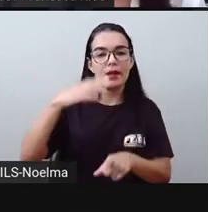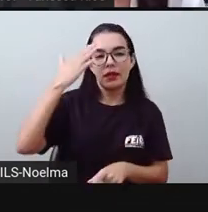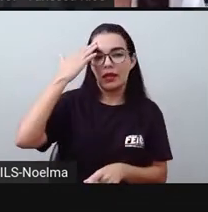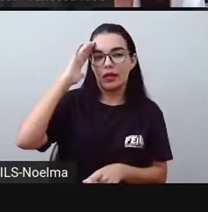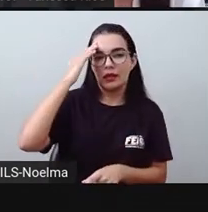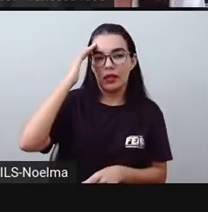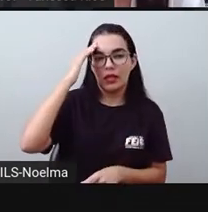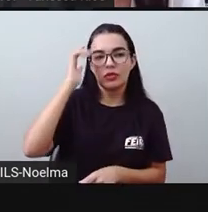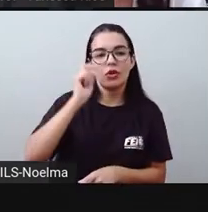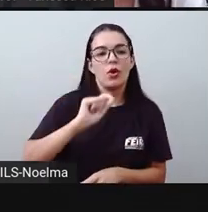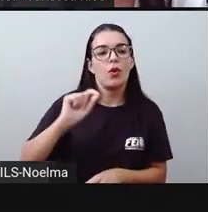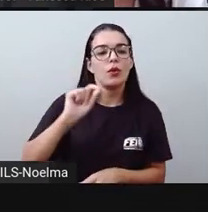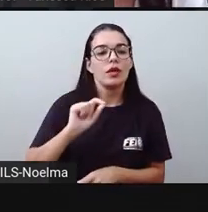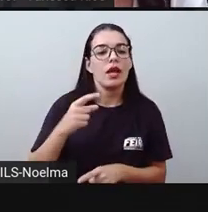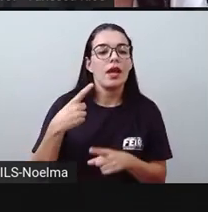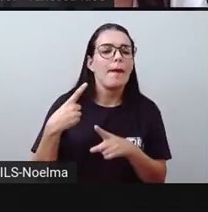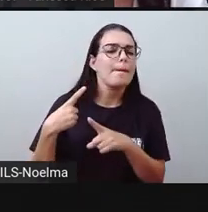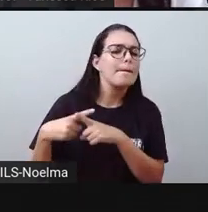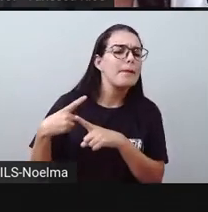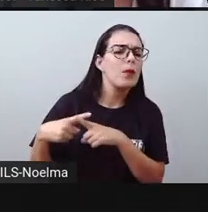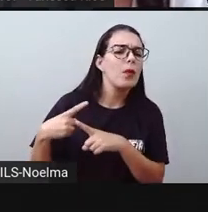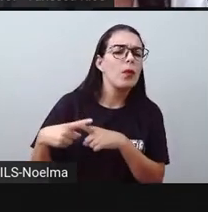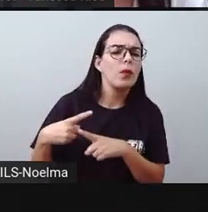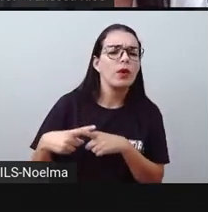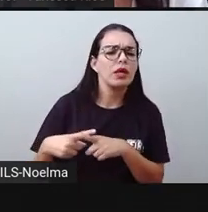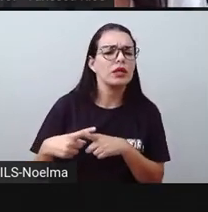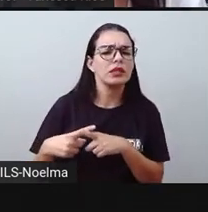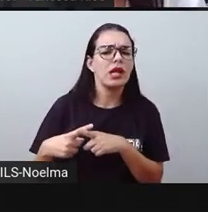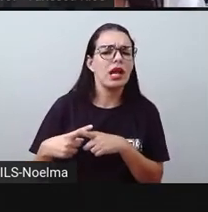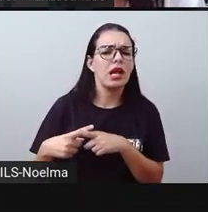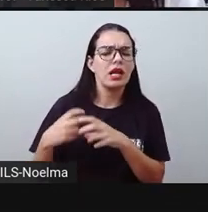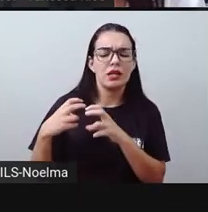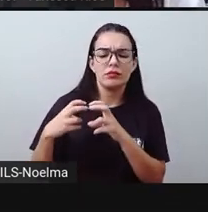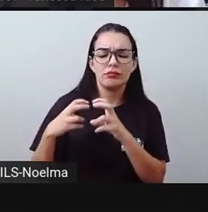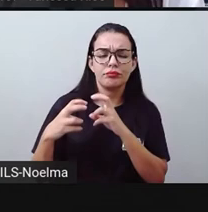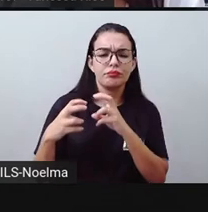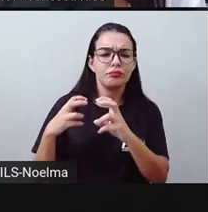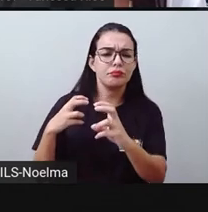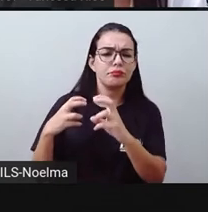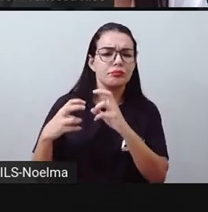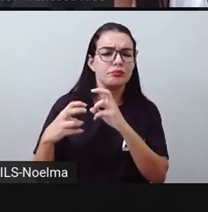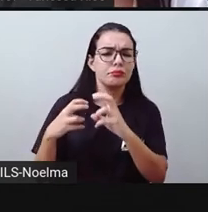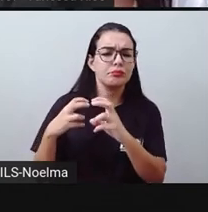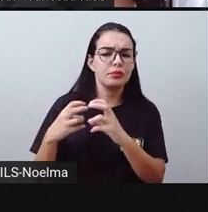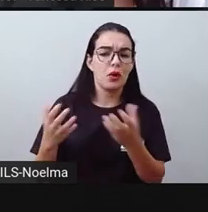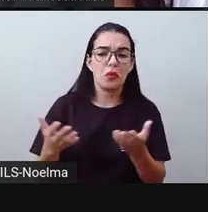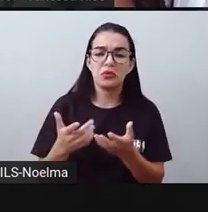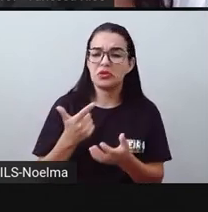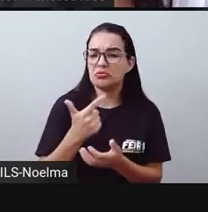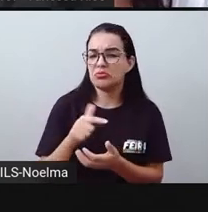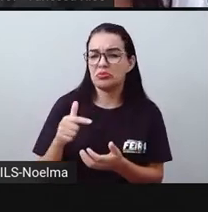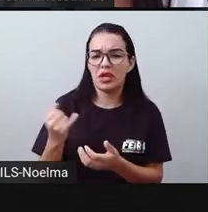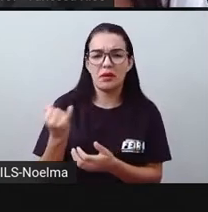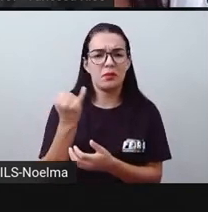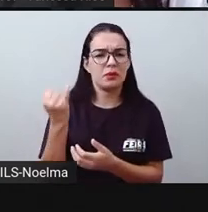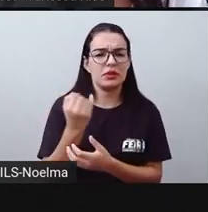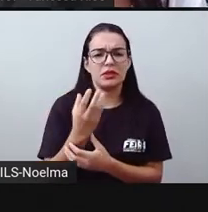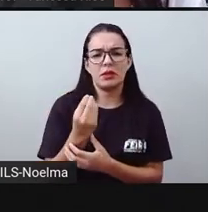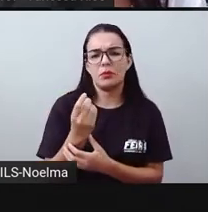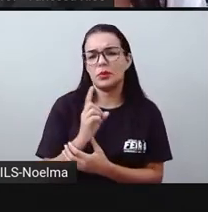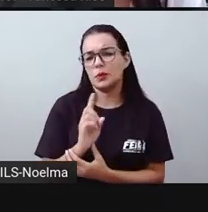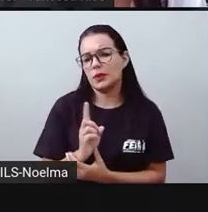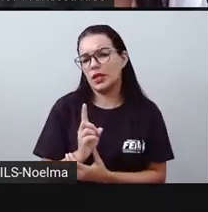o porquê que as ferrovias hoje no Brasil não se destaca como o principal meio de